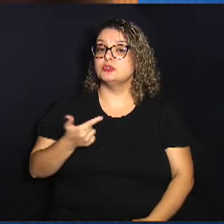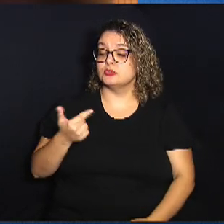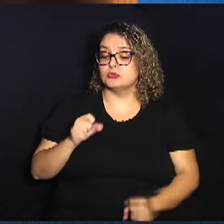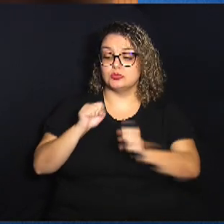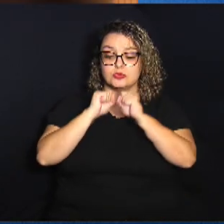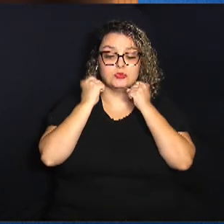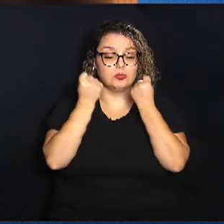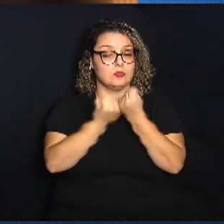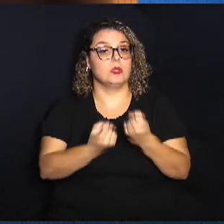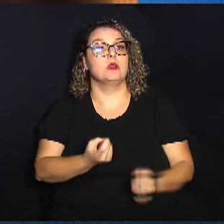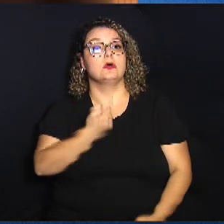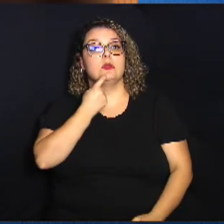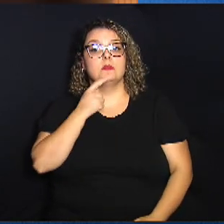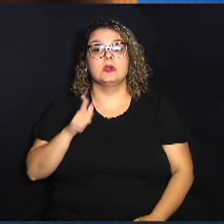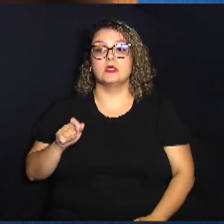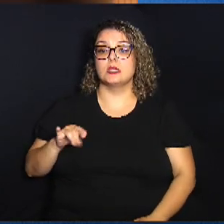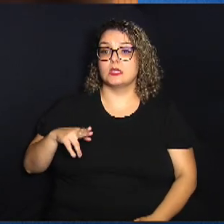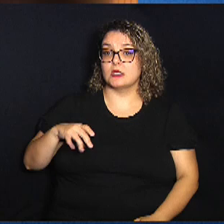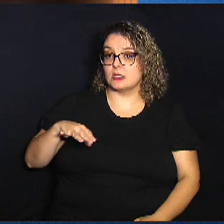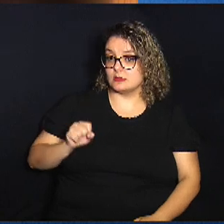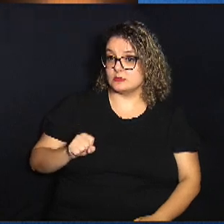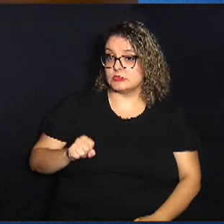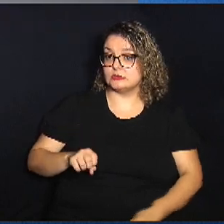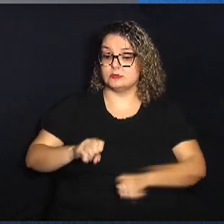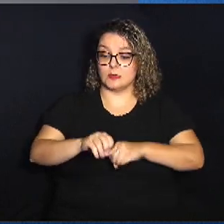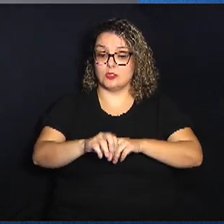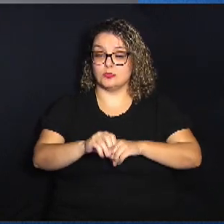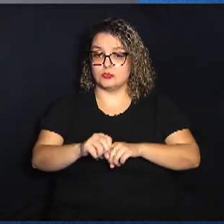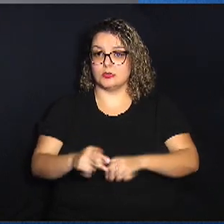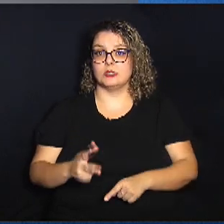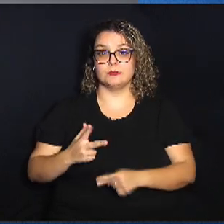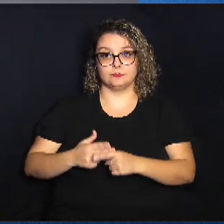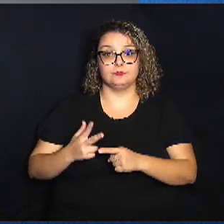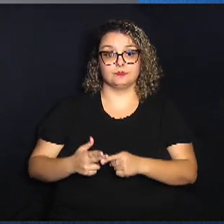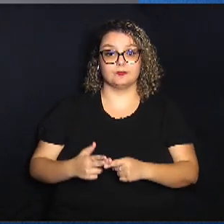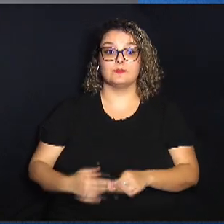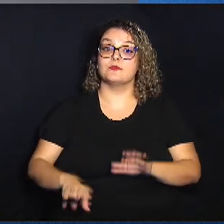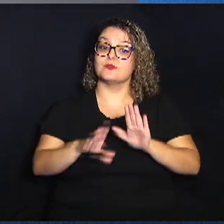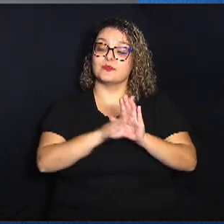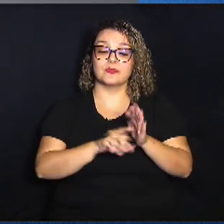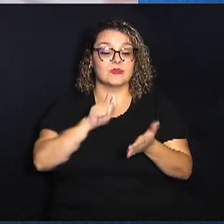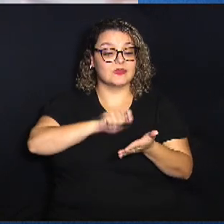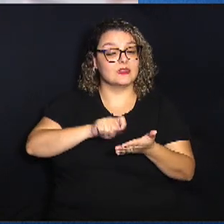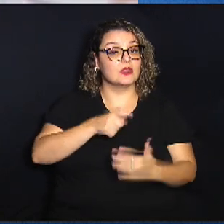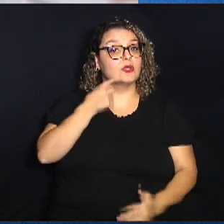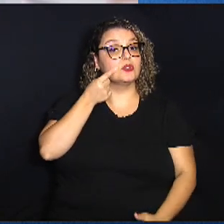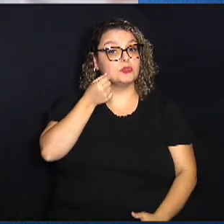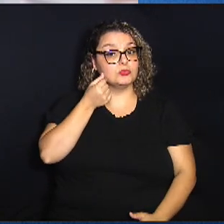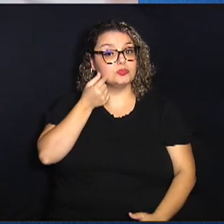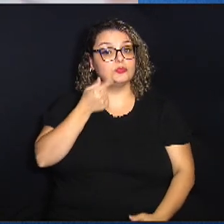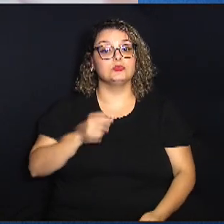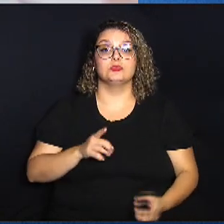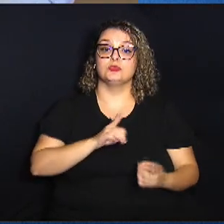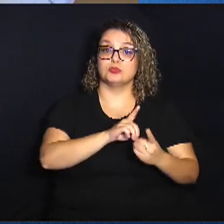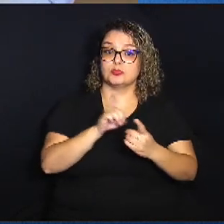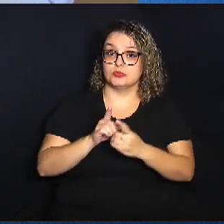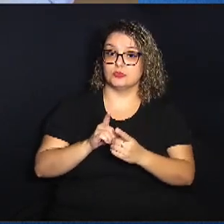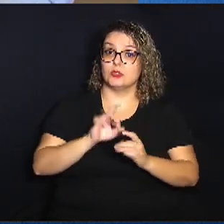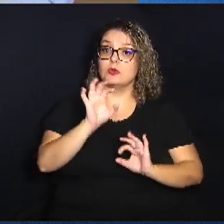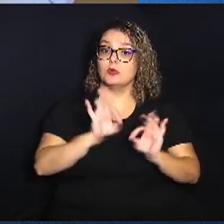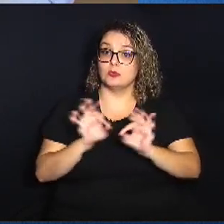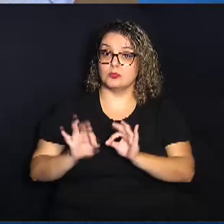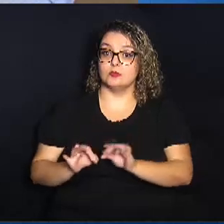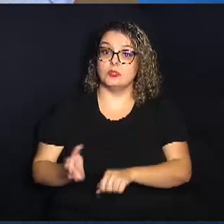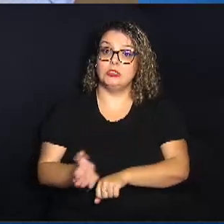Campinas Games, edição educação. E o quadro Na Ponta do Lápis aborda o planejamento